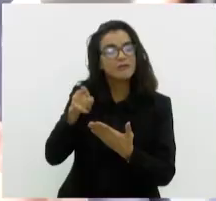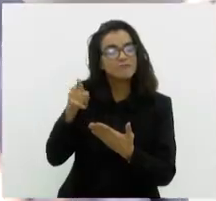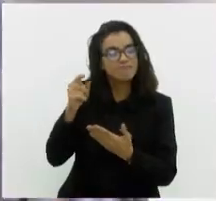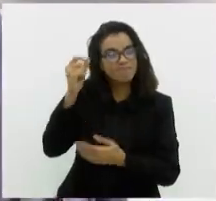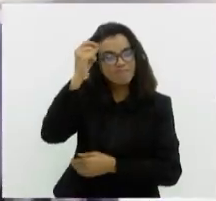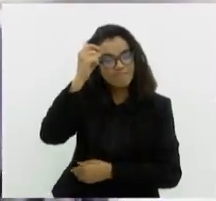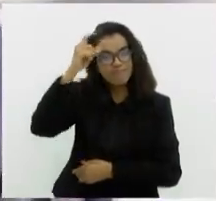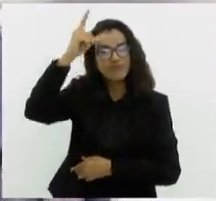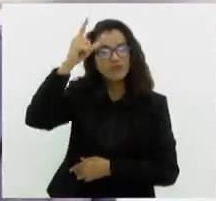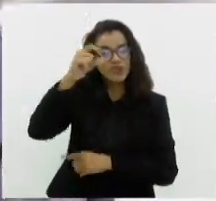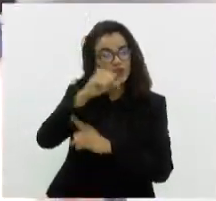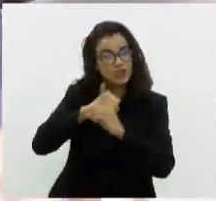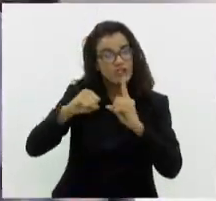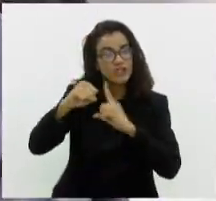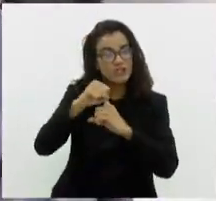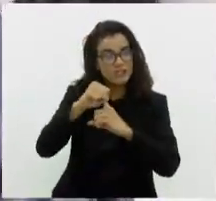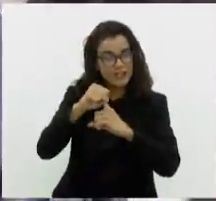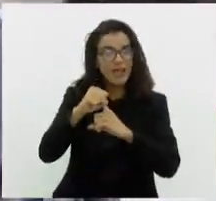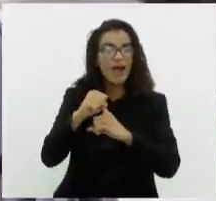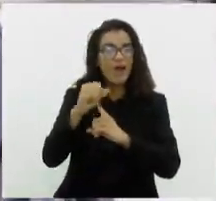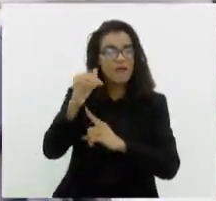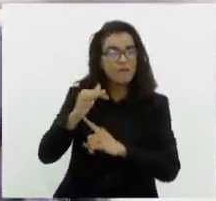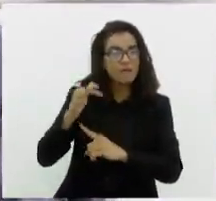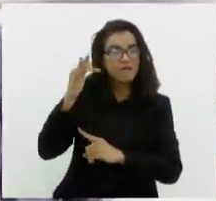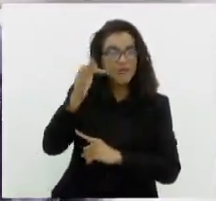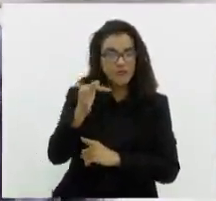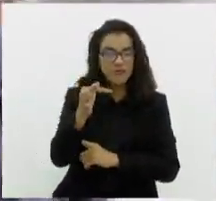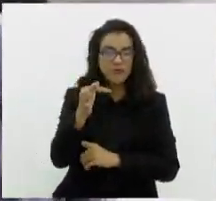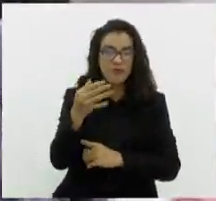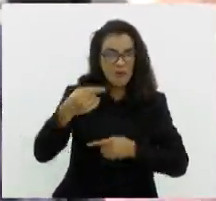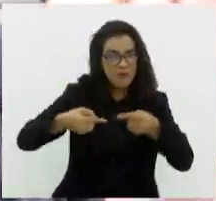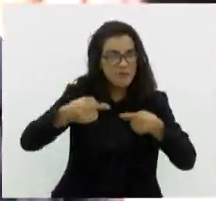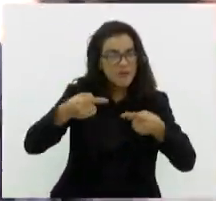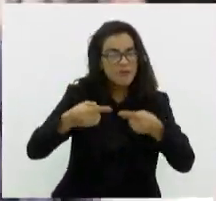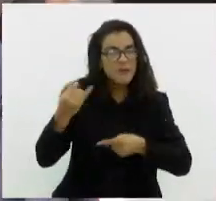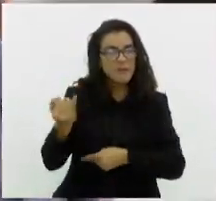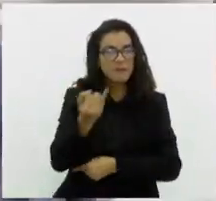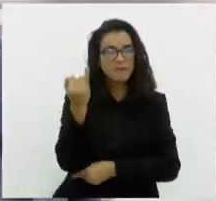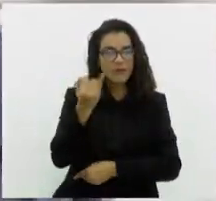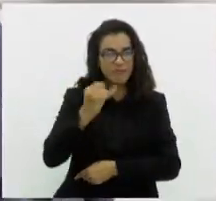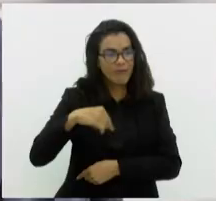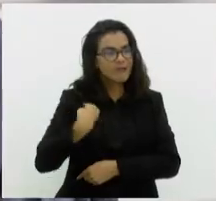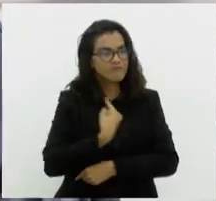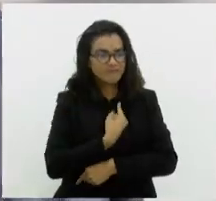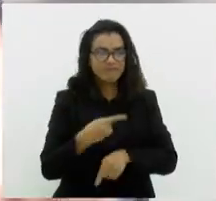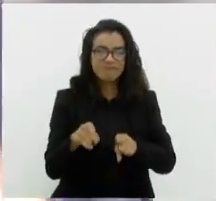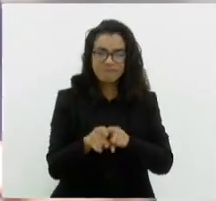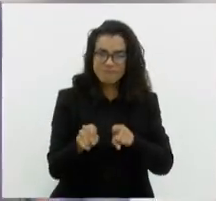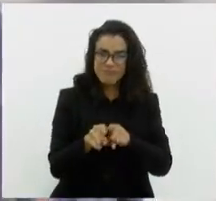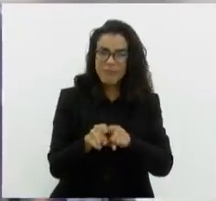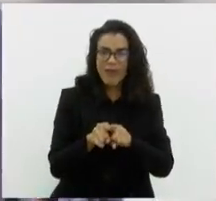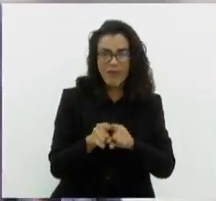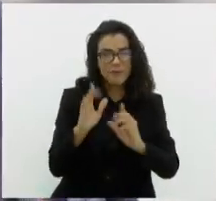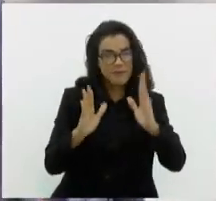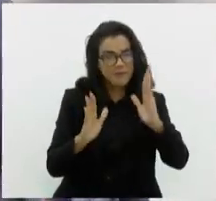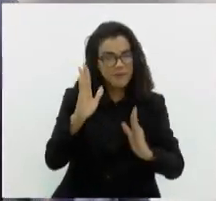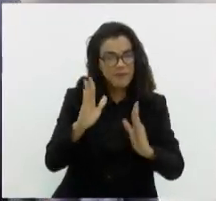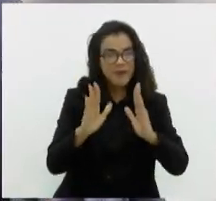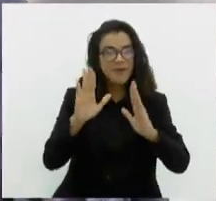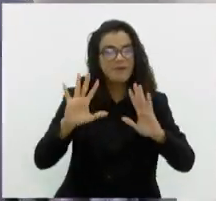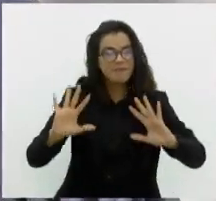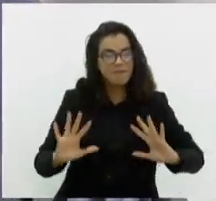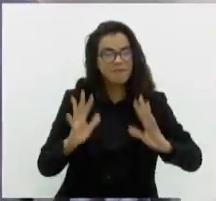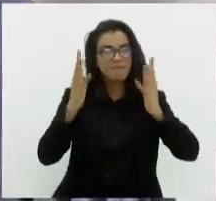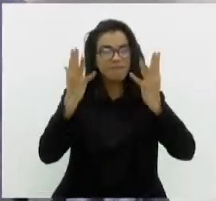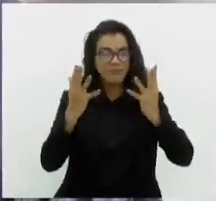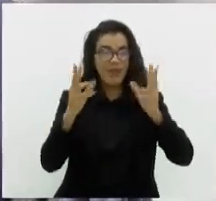cuidar desses nossos recursos no futuro. Então, é um debate muito importante. A gente também vai ter durante o evento um painel que